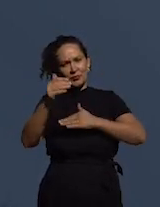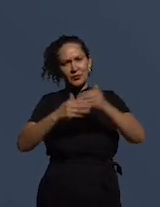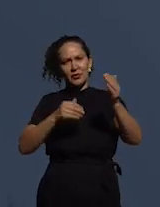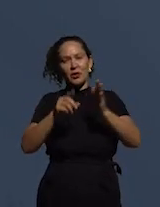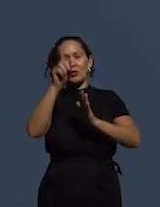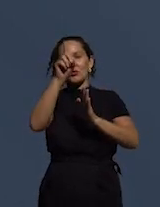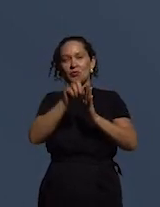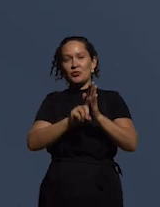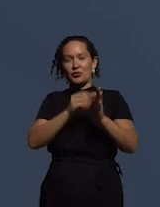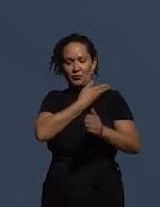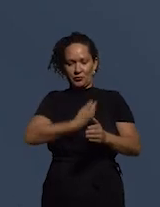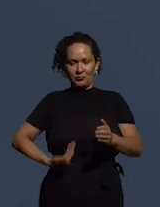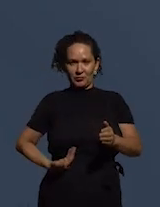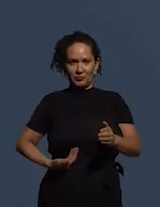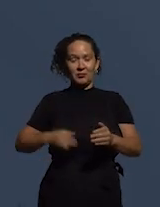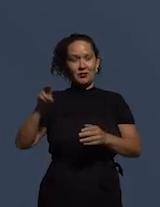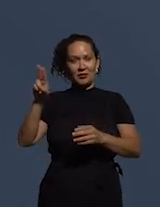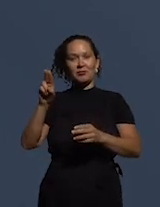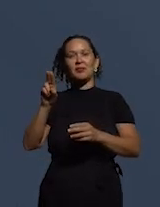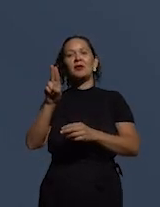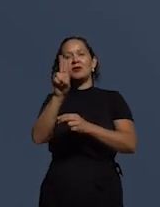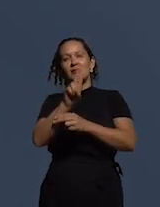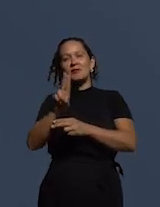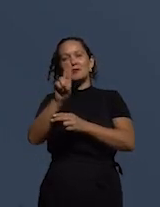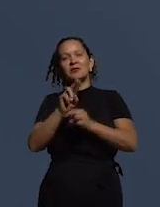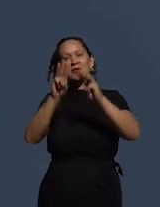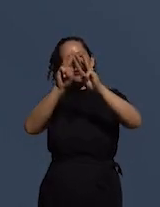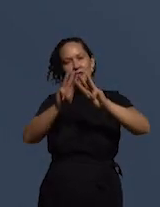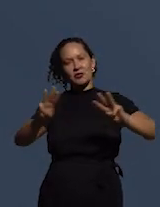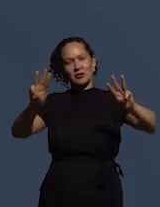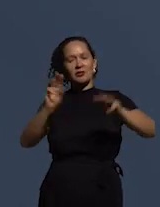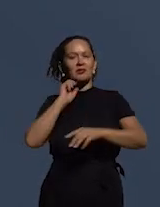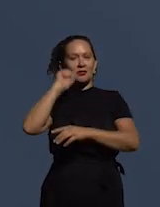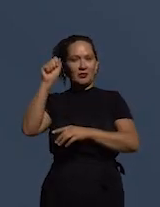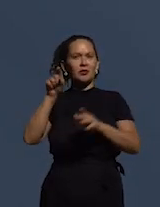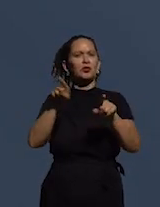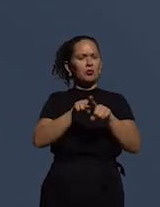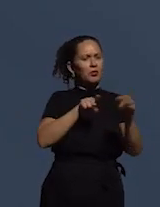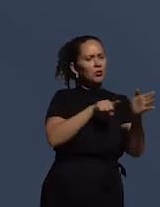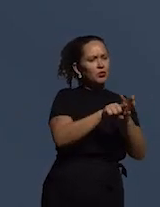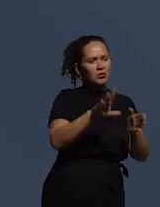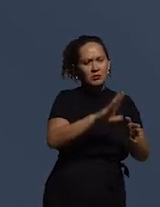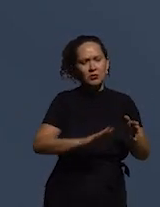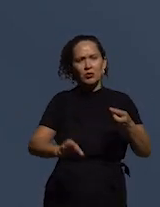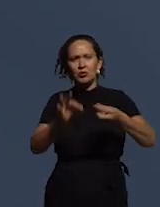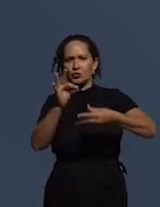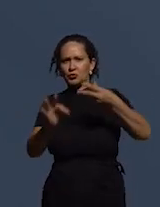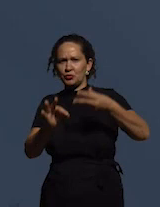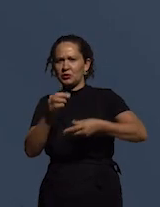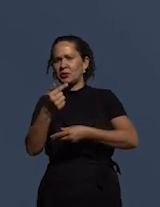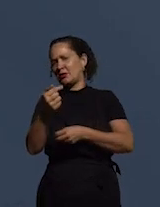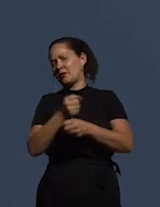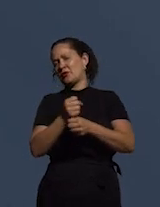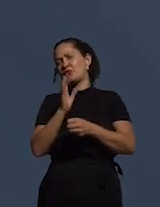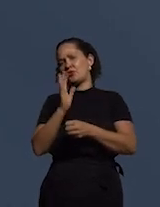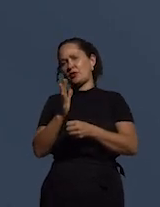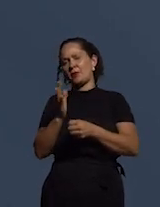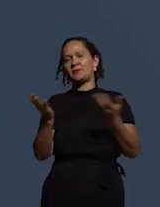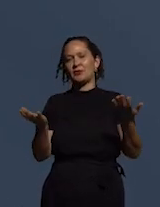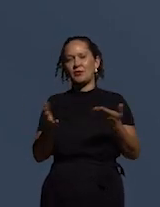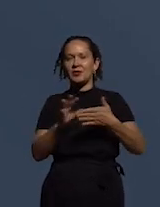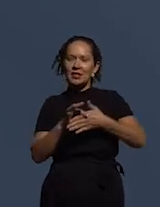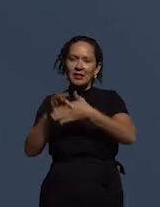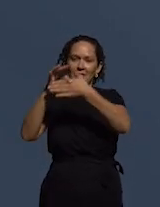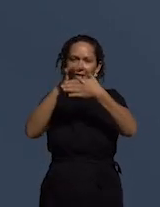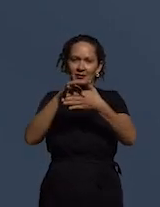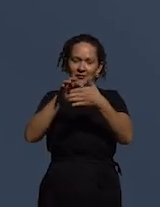Católica de Minas Gerais Débora também é consultora da área jurídica há mais de sete anos e atualmente lidera